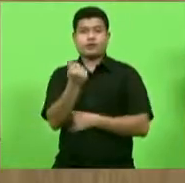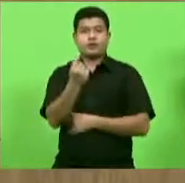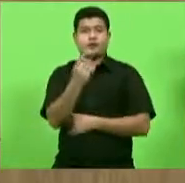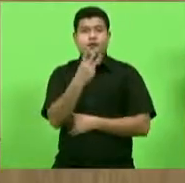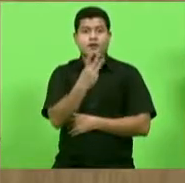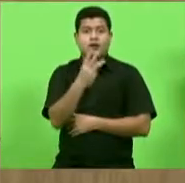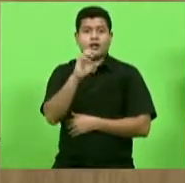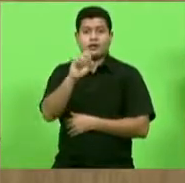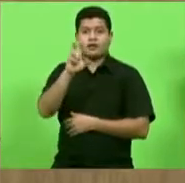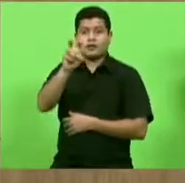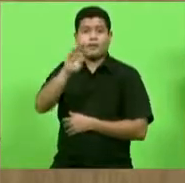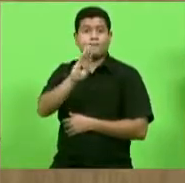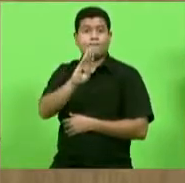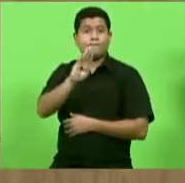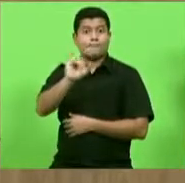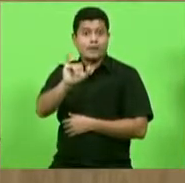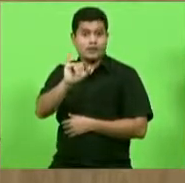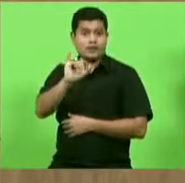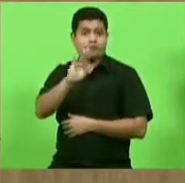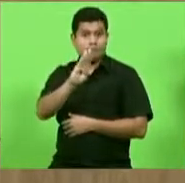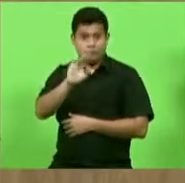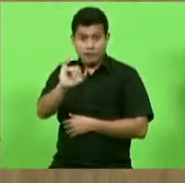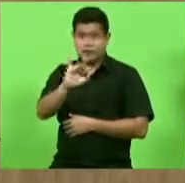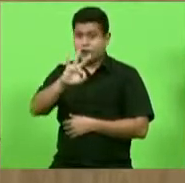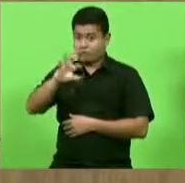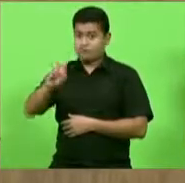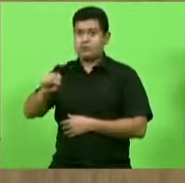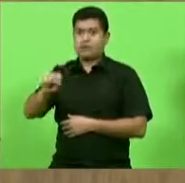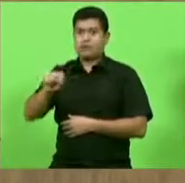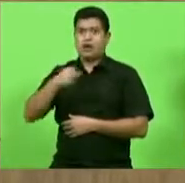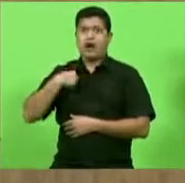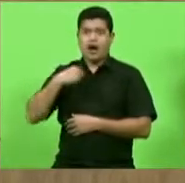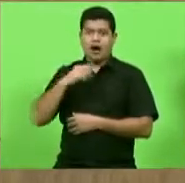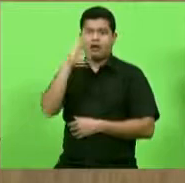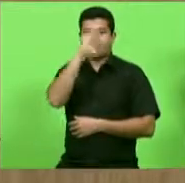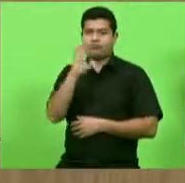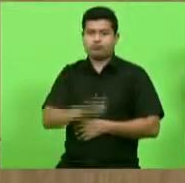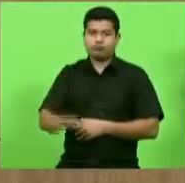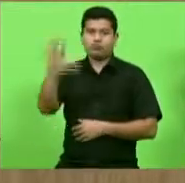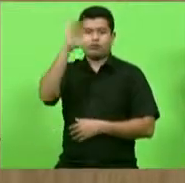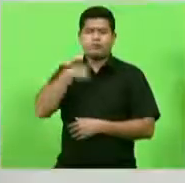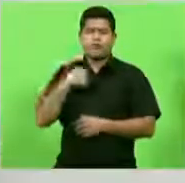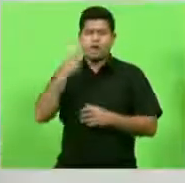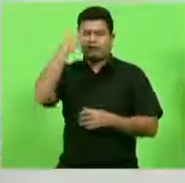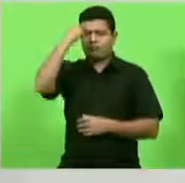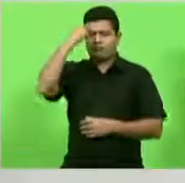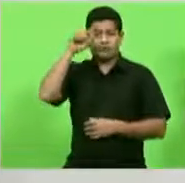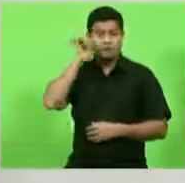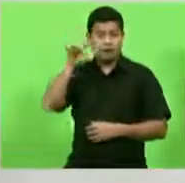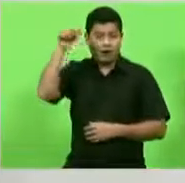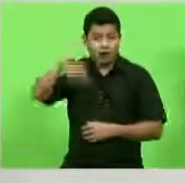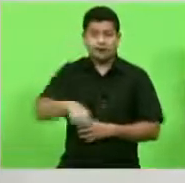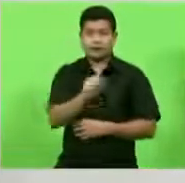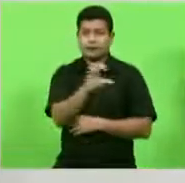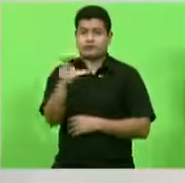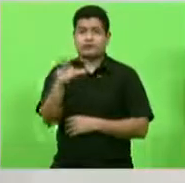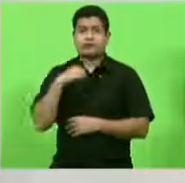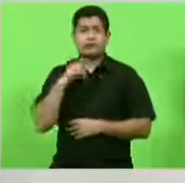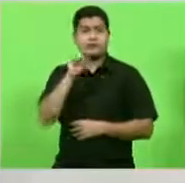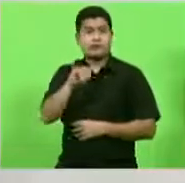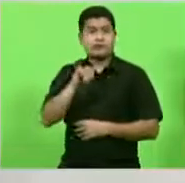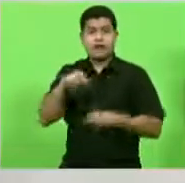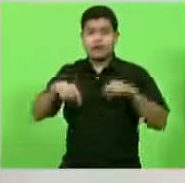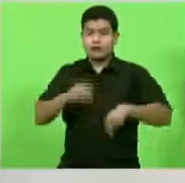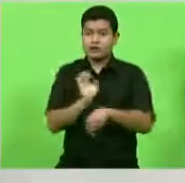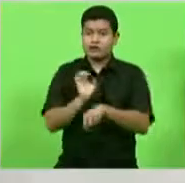305 bilhões de reais. Aí é o Brasil inteiro. E todo mundo pensa, vou pensar somente em Santa Catarina. Se o nosso Estado não está